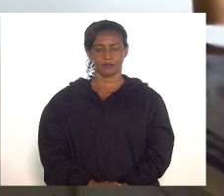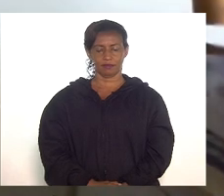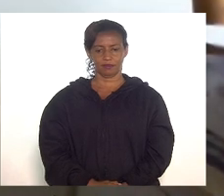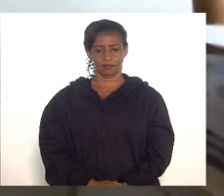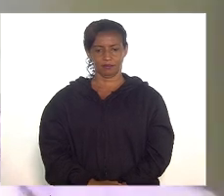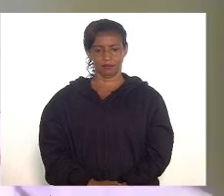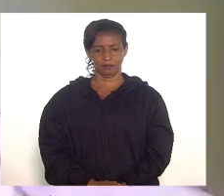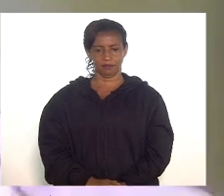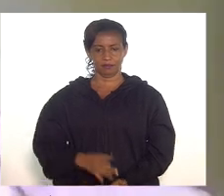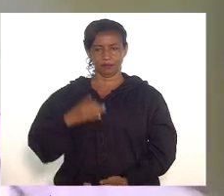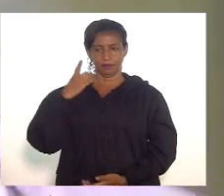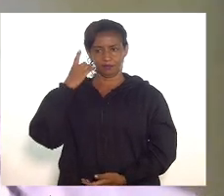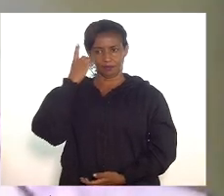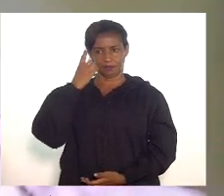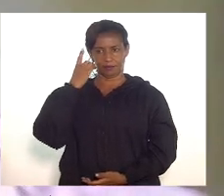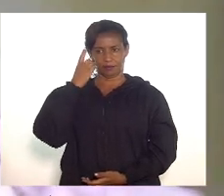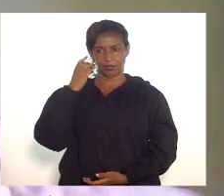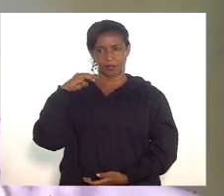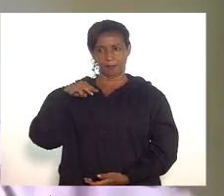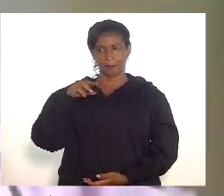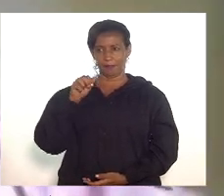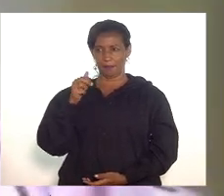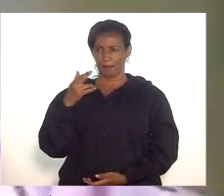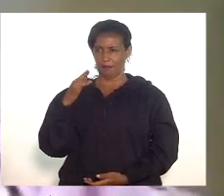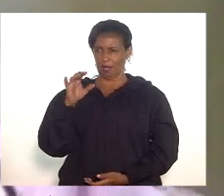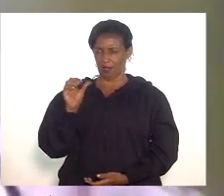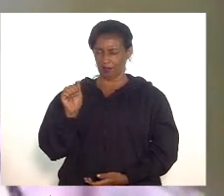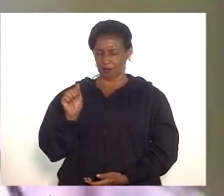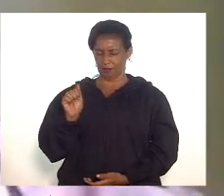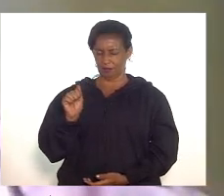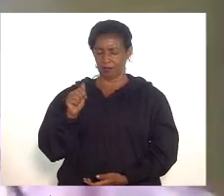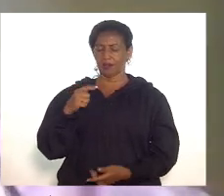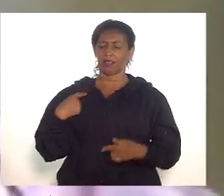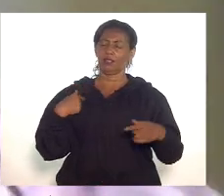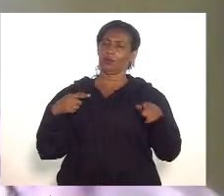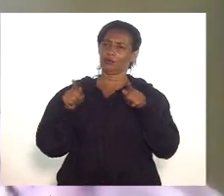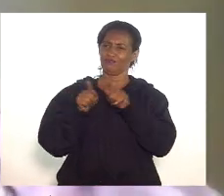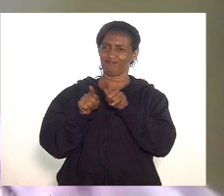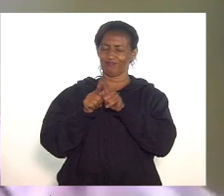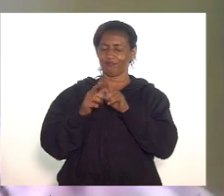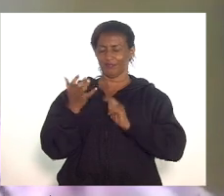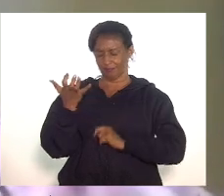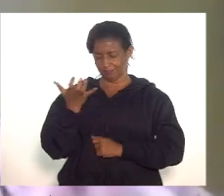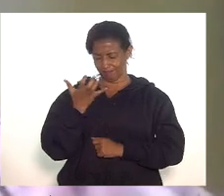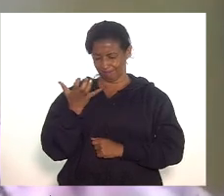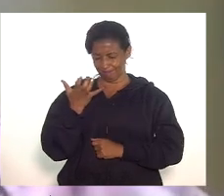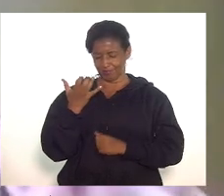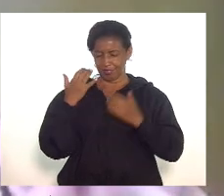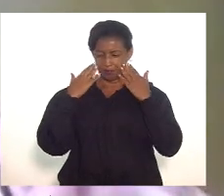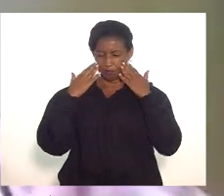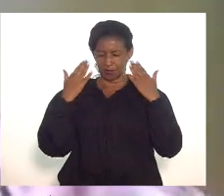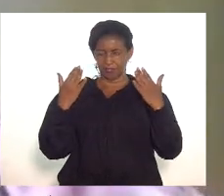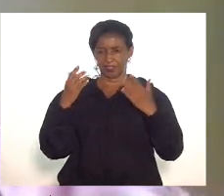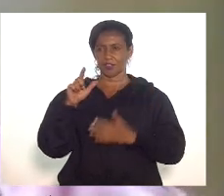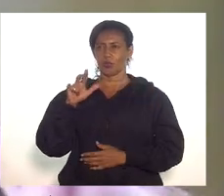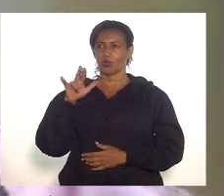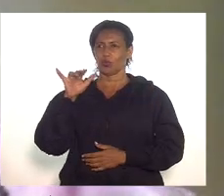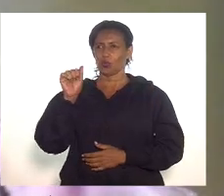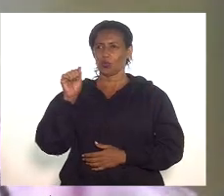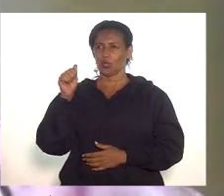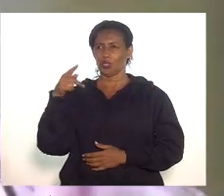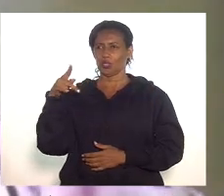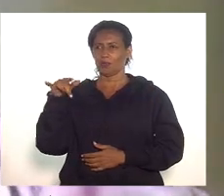Deputada Marta Rocha, eu também quero me associar à manifestação do deputado Luiz Paulo porque